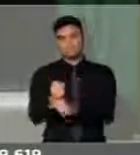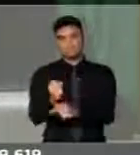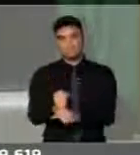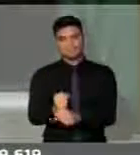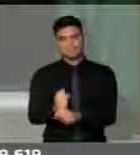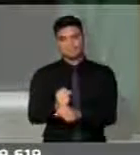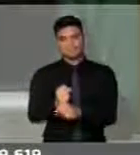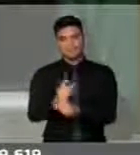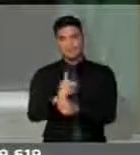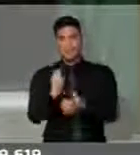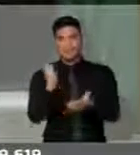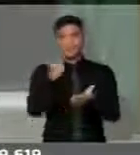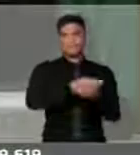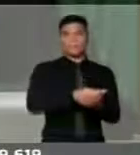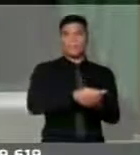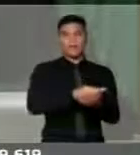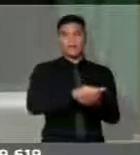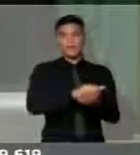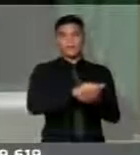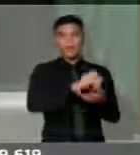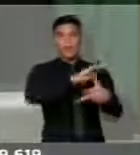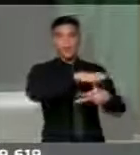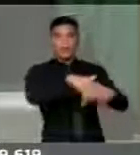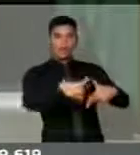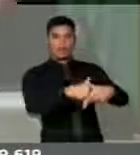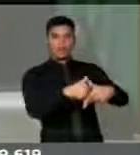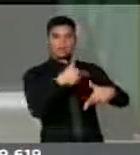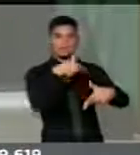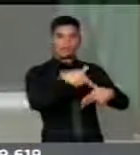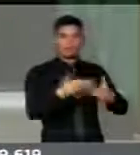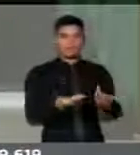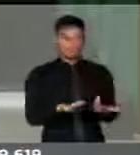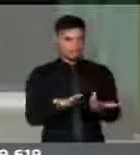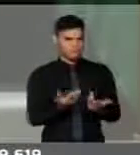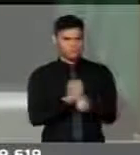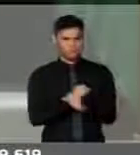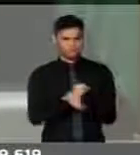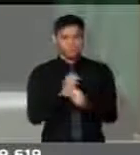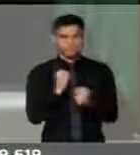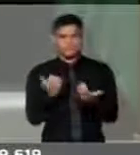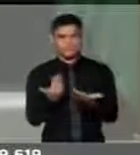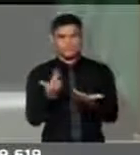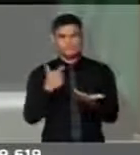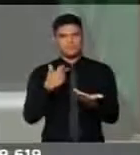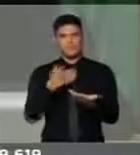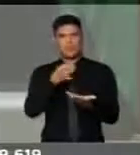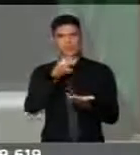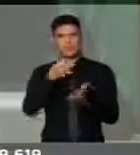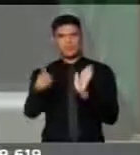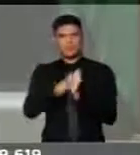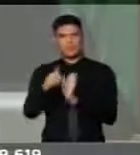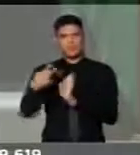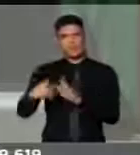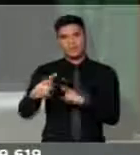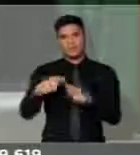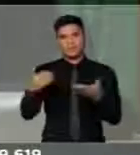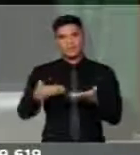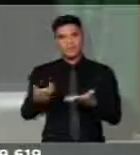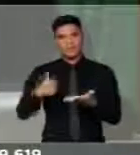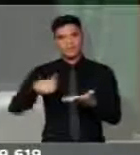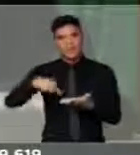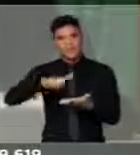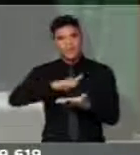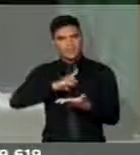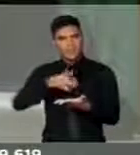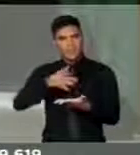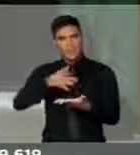para tapar o rombo da corrupção. Isso é uma análise ideológica, isso não é rigorosamente